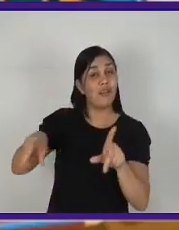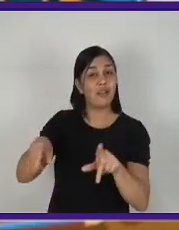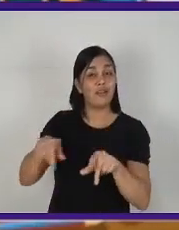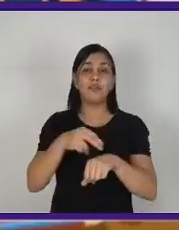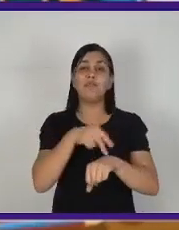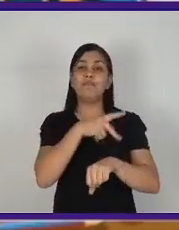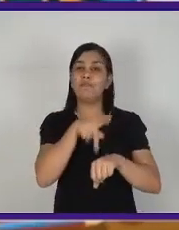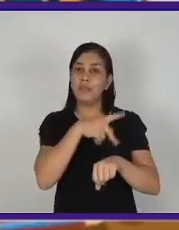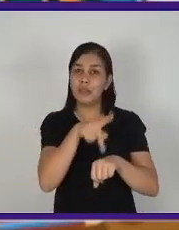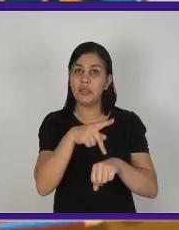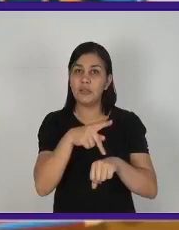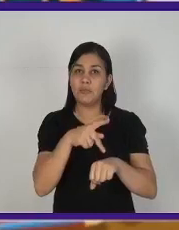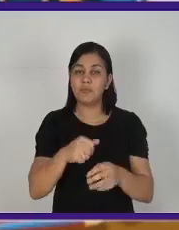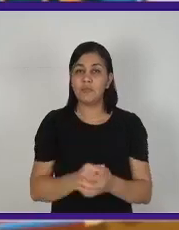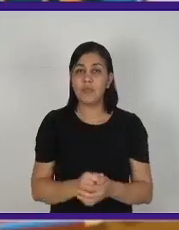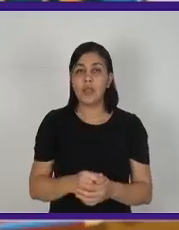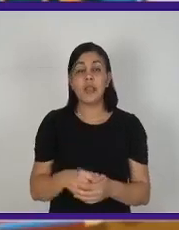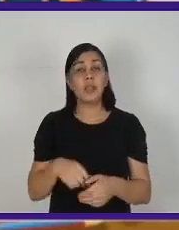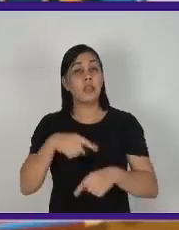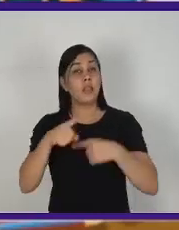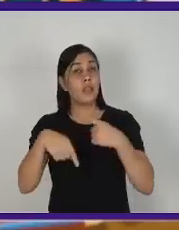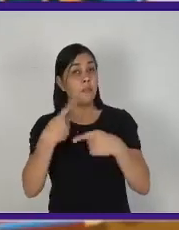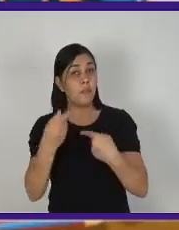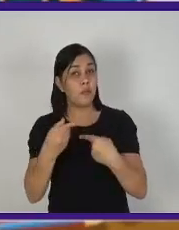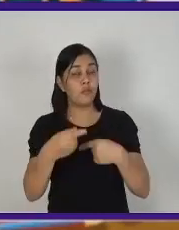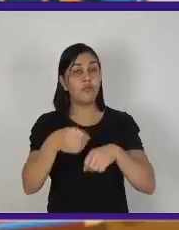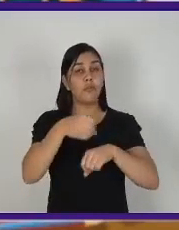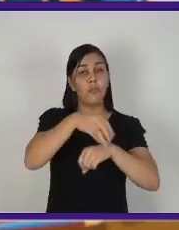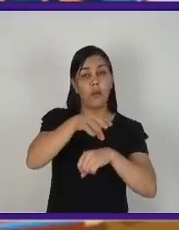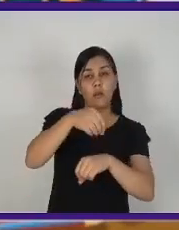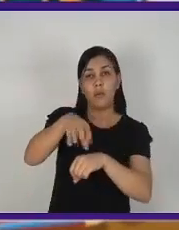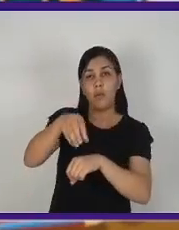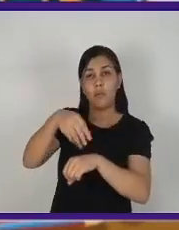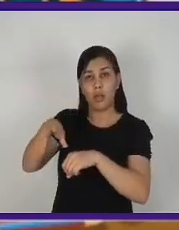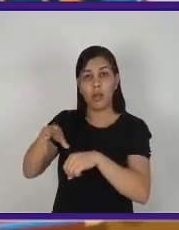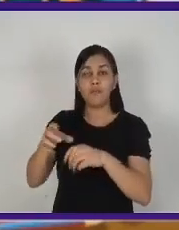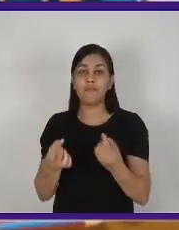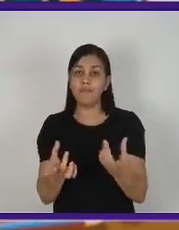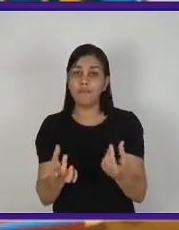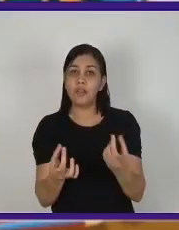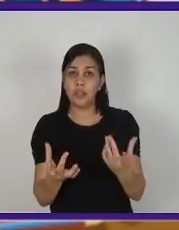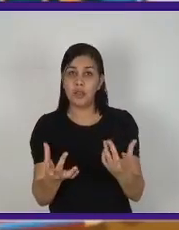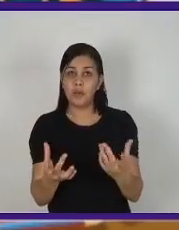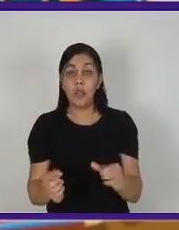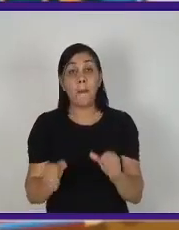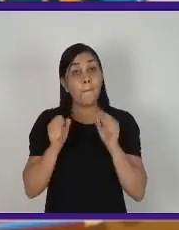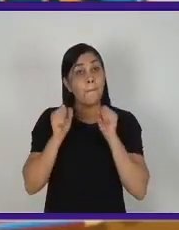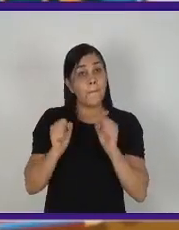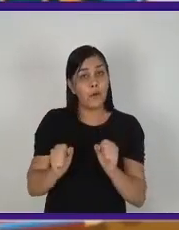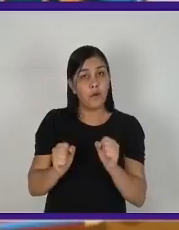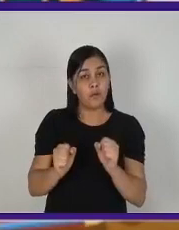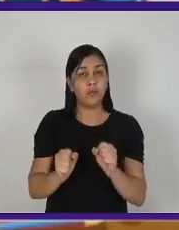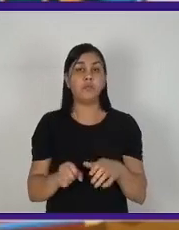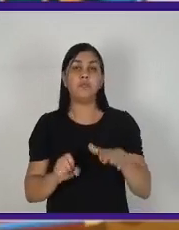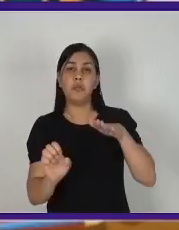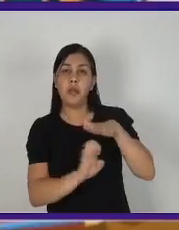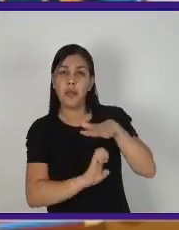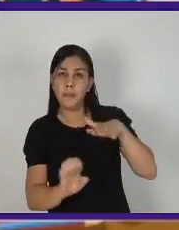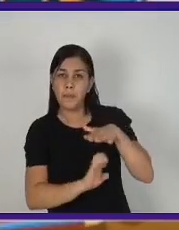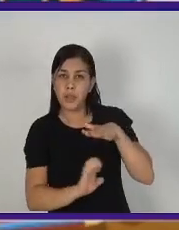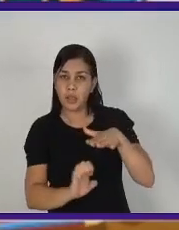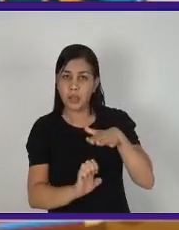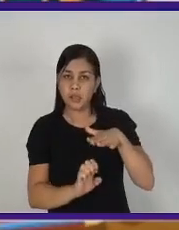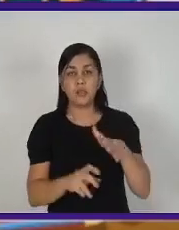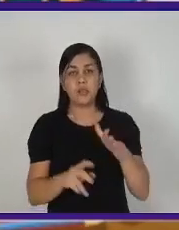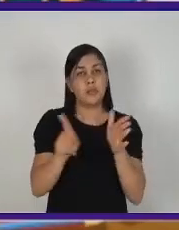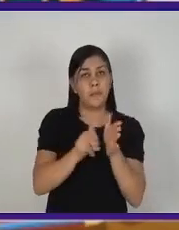e depois vendê-los, né? E exportá-los. Então, ela pode colocar sua empresa em outros lugares. Ela pode